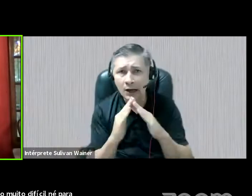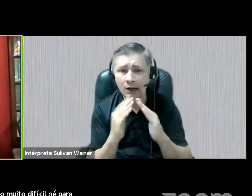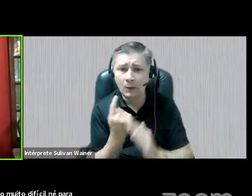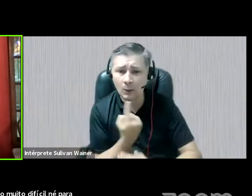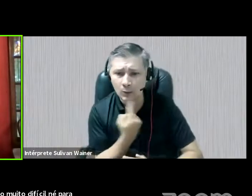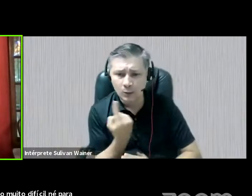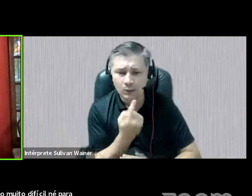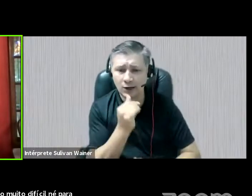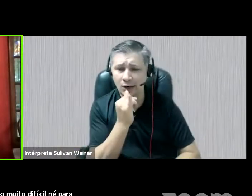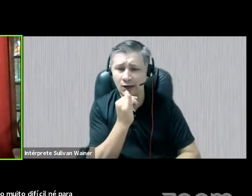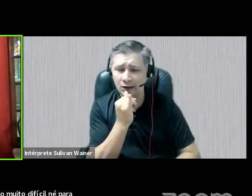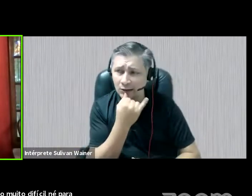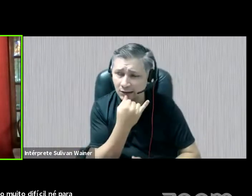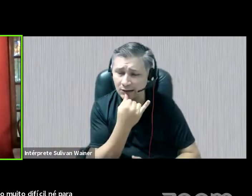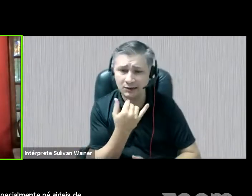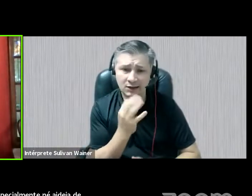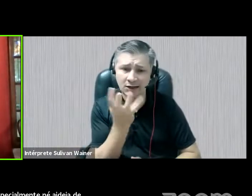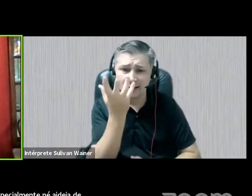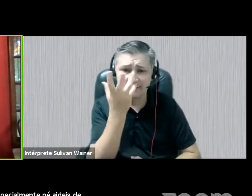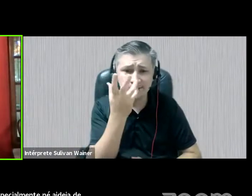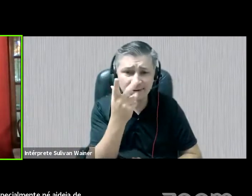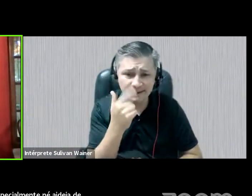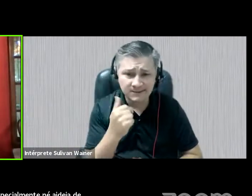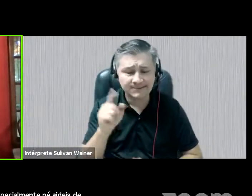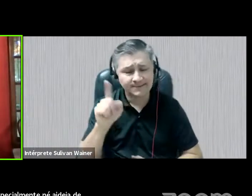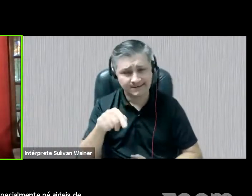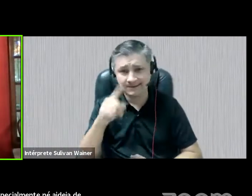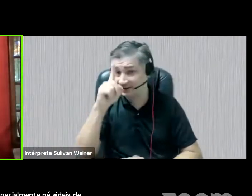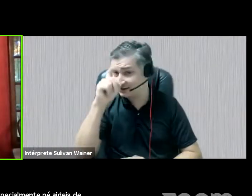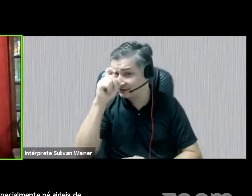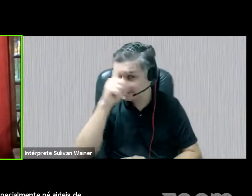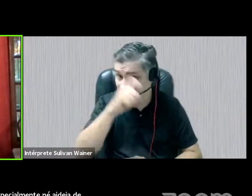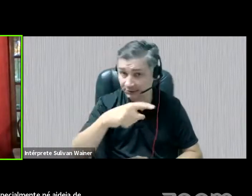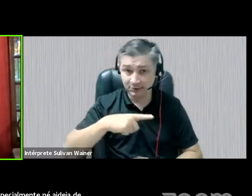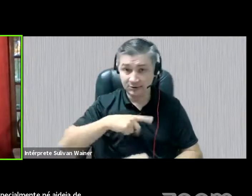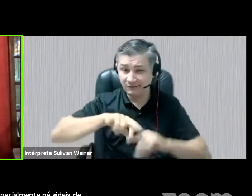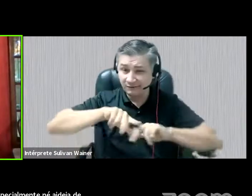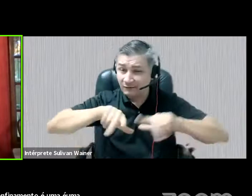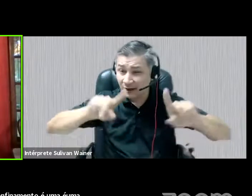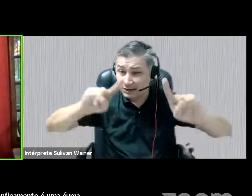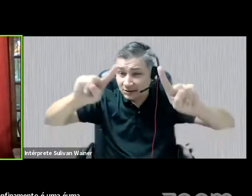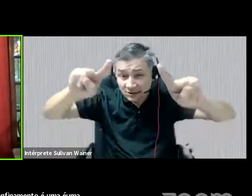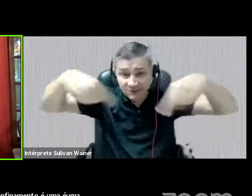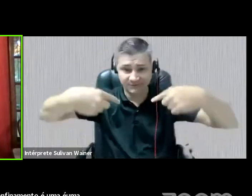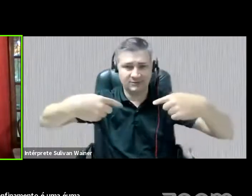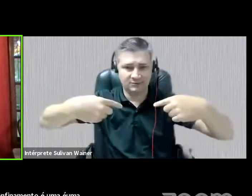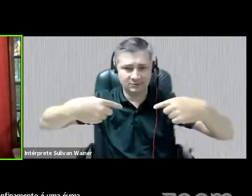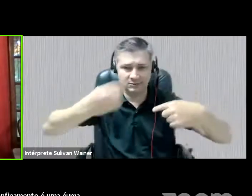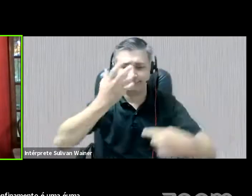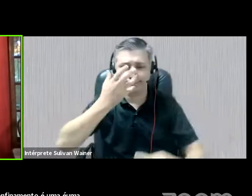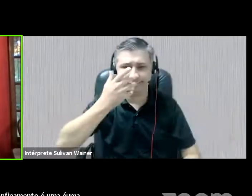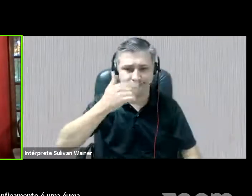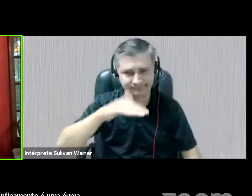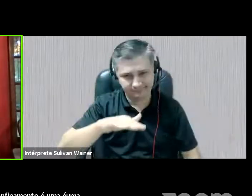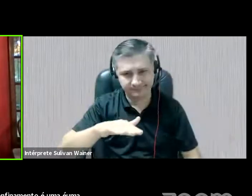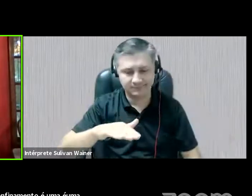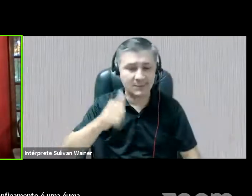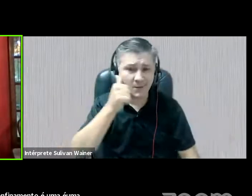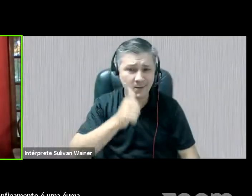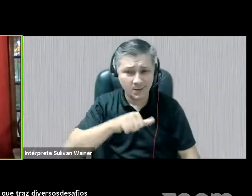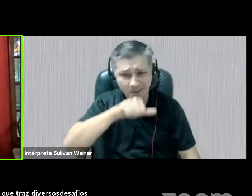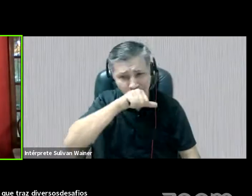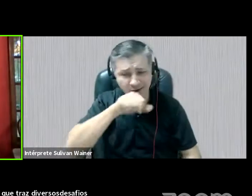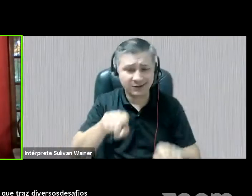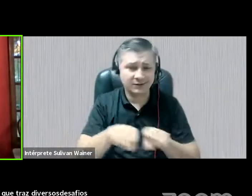uma questão que traz diversos desafios para as mães